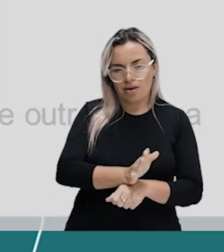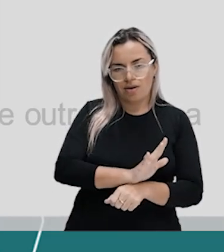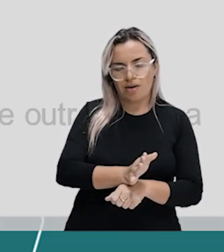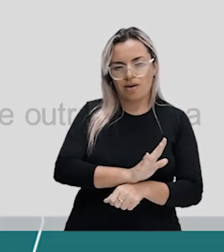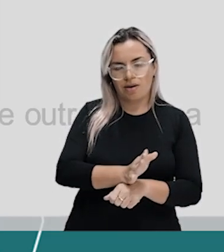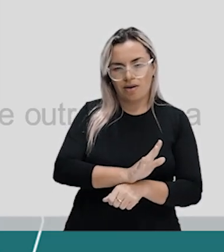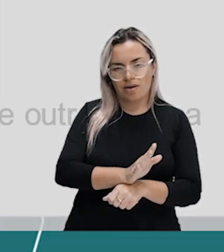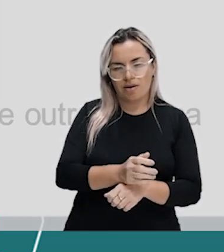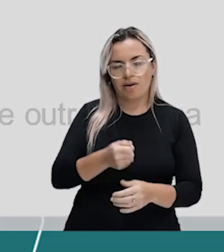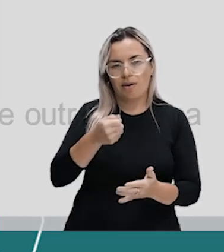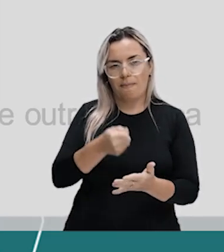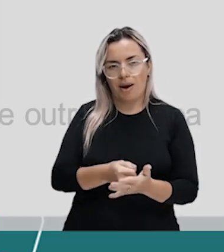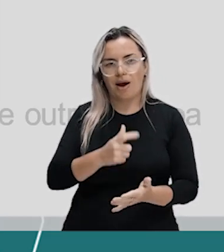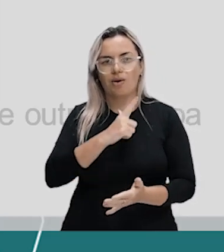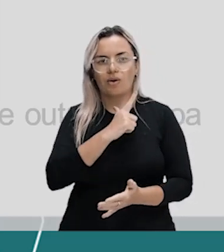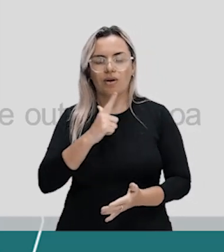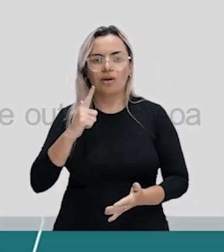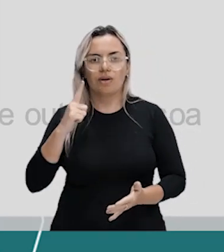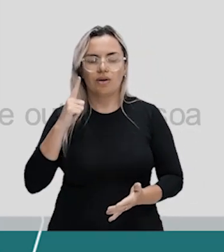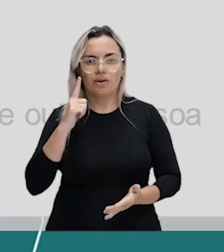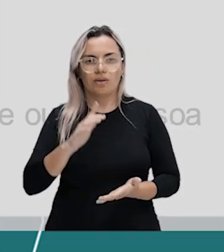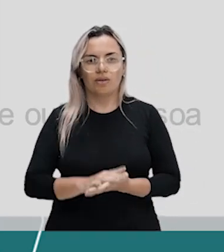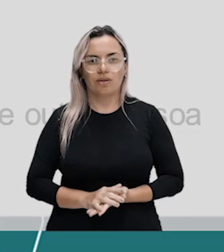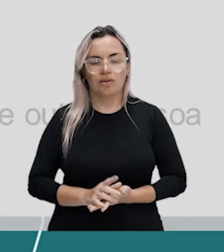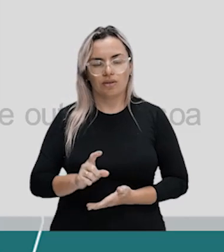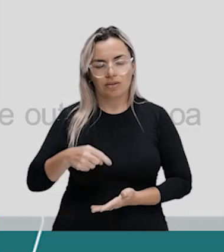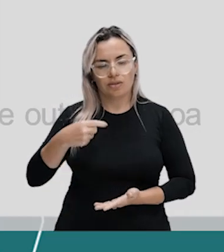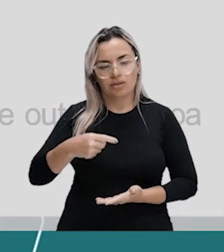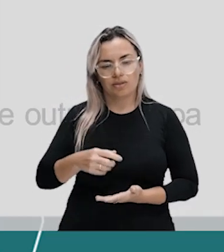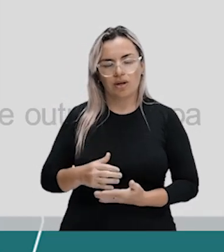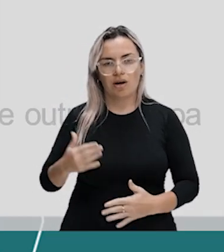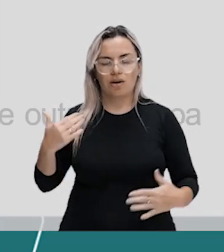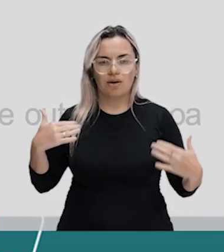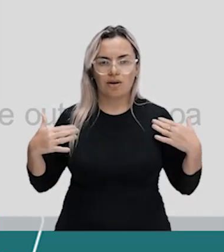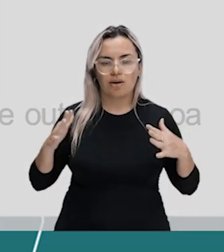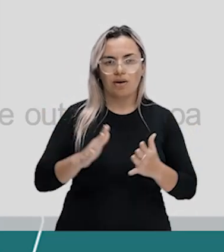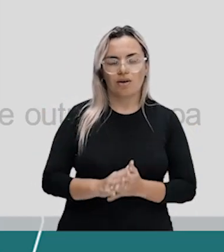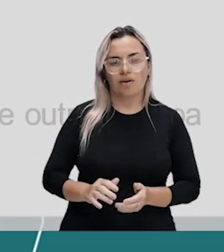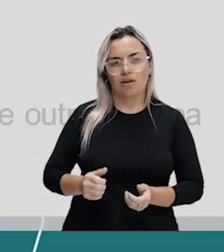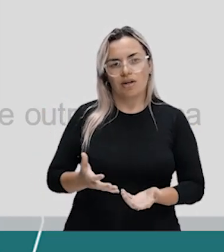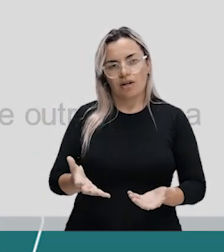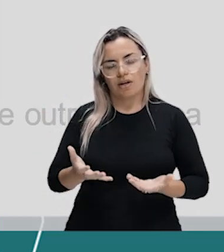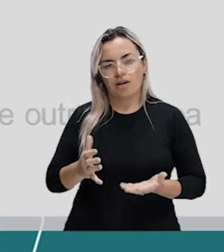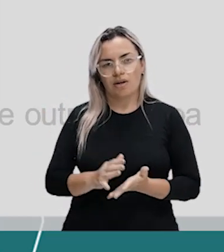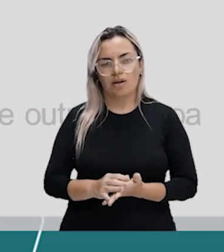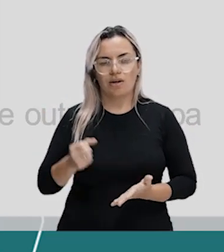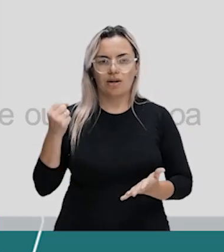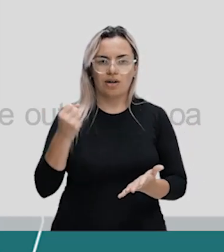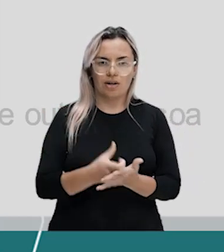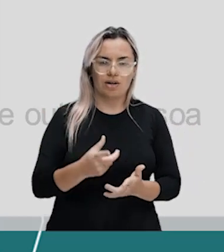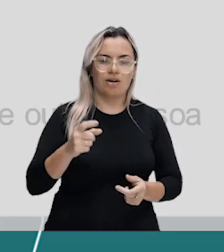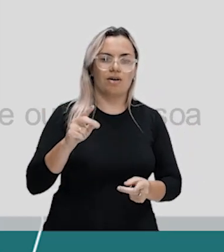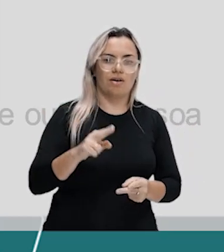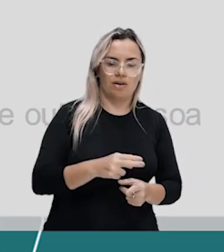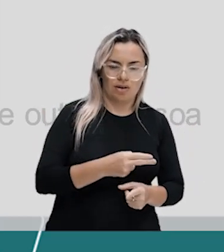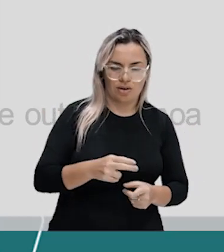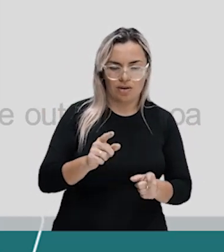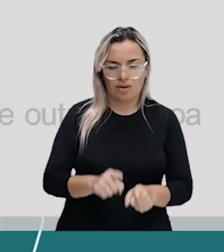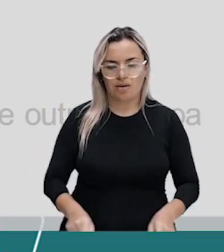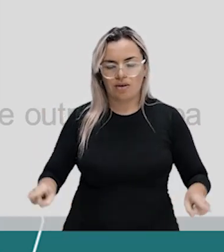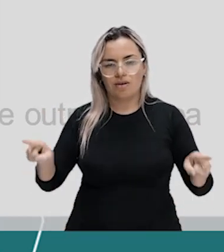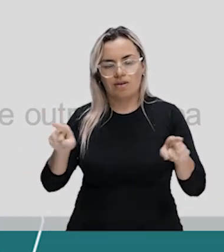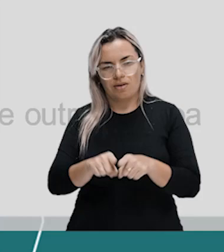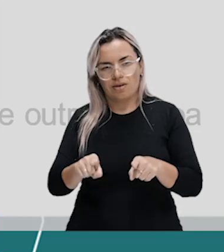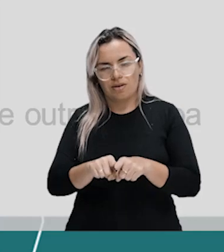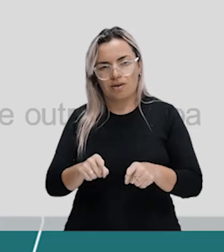para você. Paga o lanche. Se der mais uma voltinha. E você fizer algum... Comprar um chocolate. Você também.